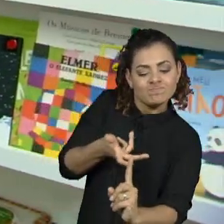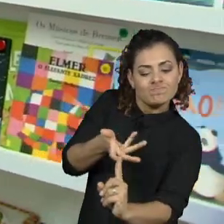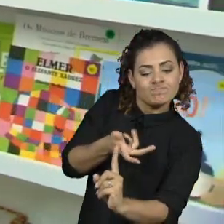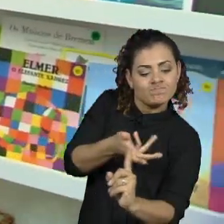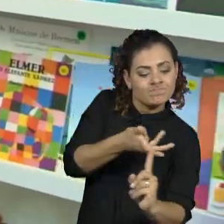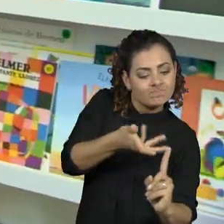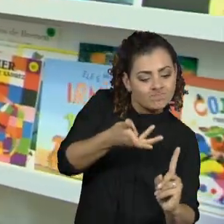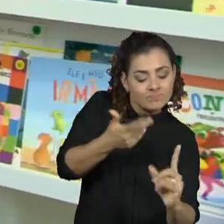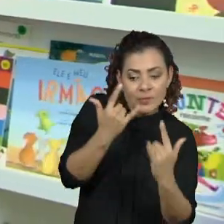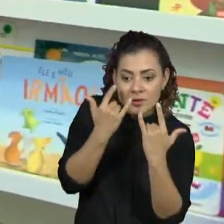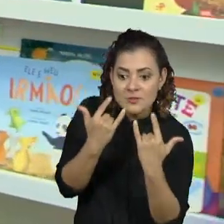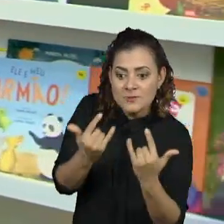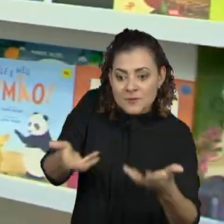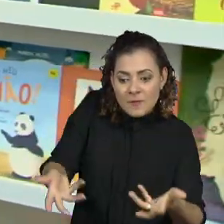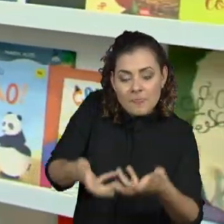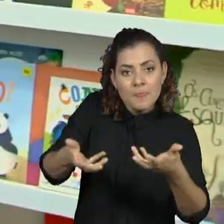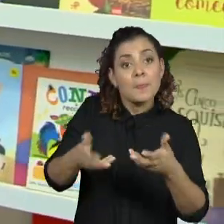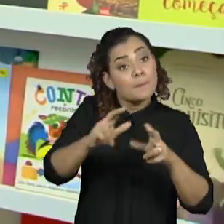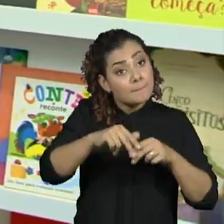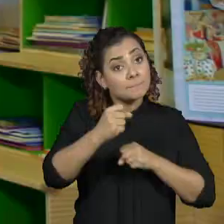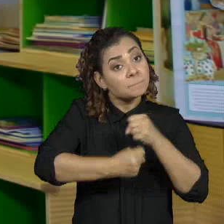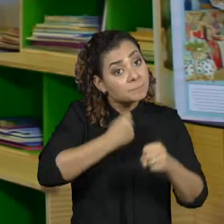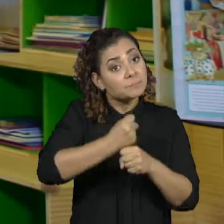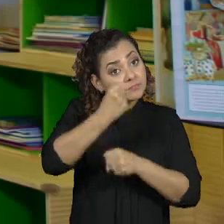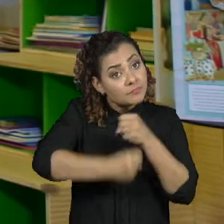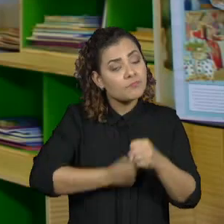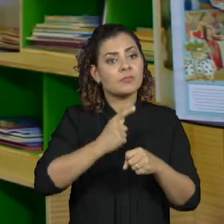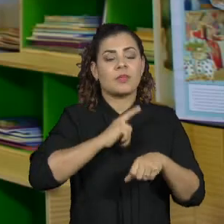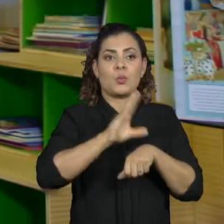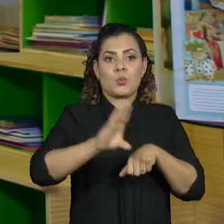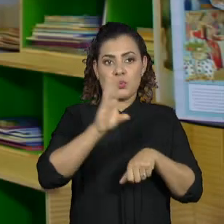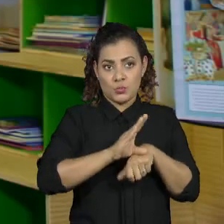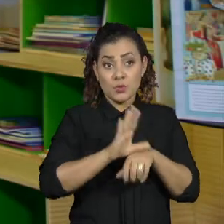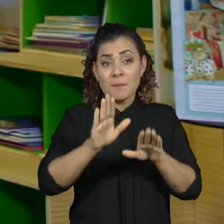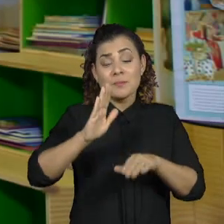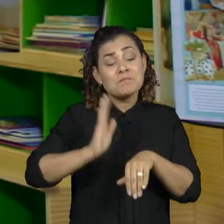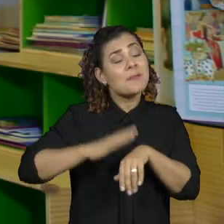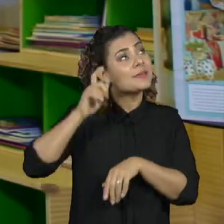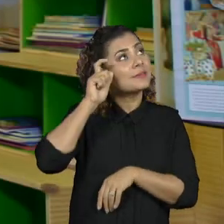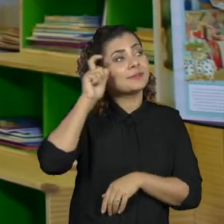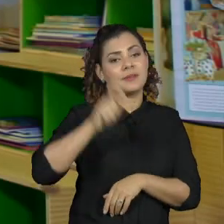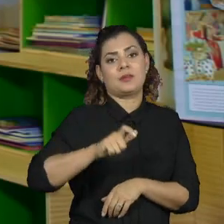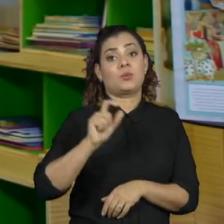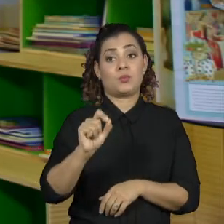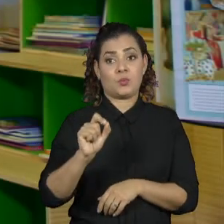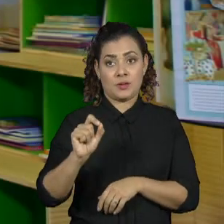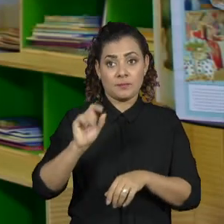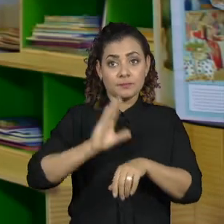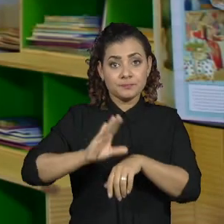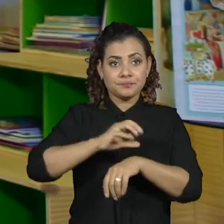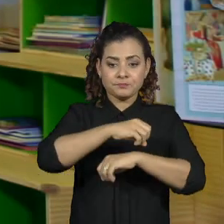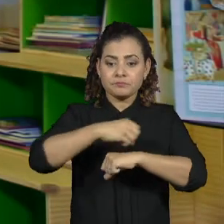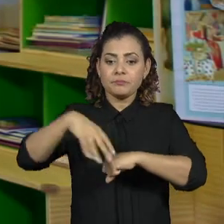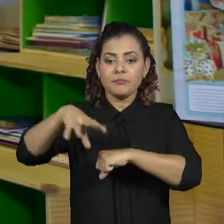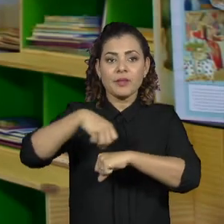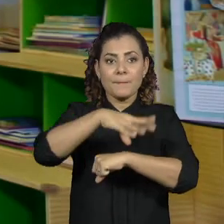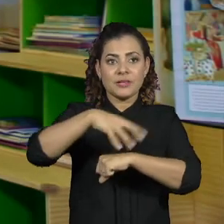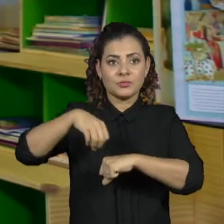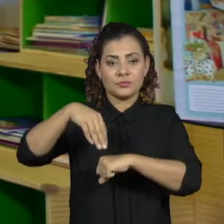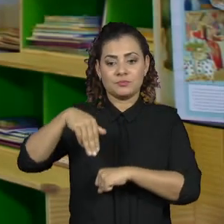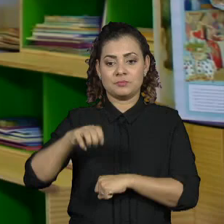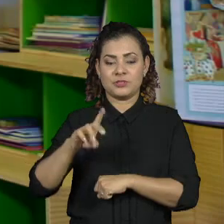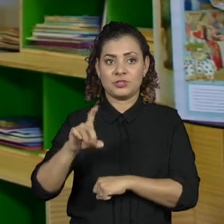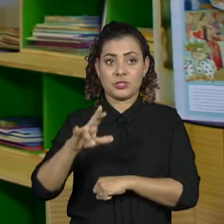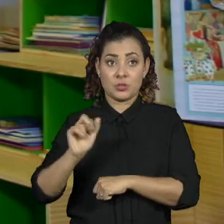Então nós temos uma grande formação anual, mas o que eu acho mais interessante da formação dos mediadores é que